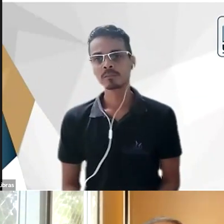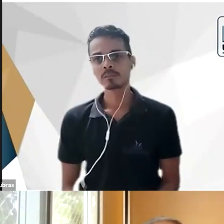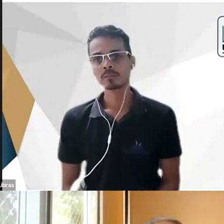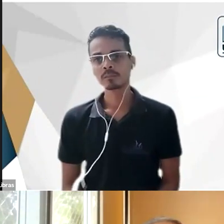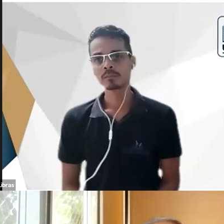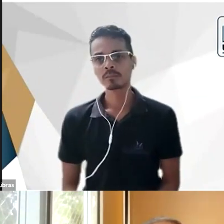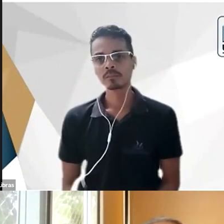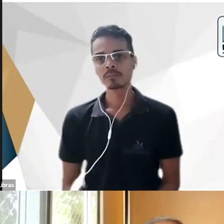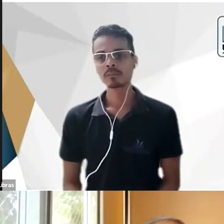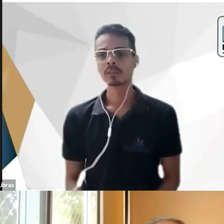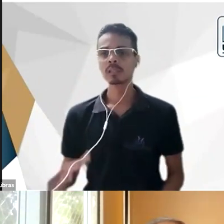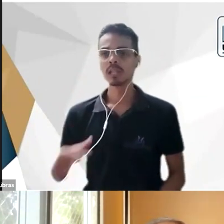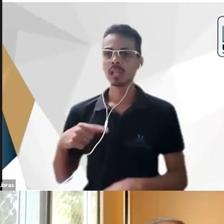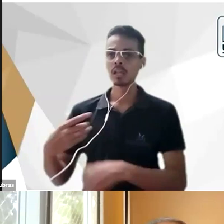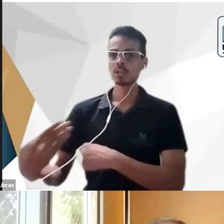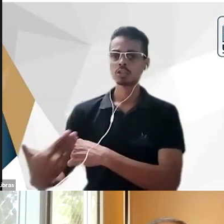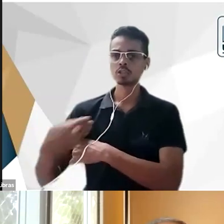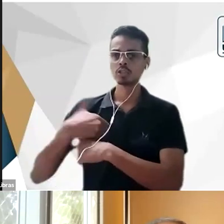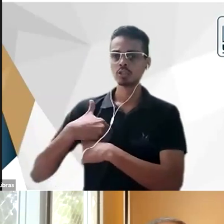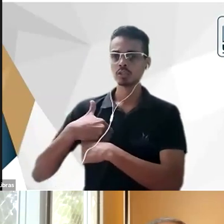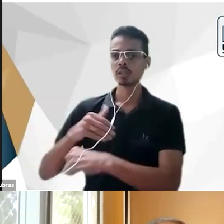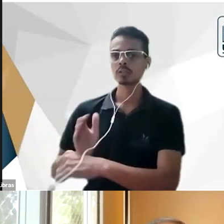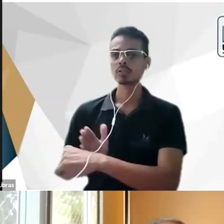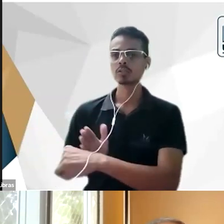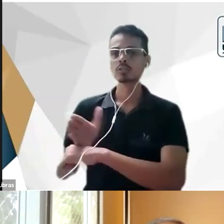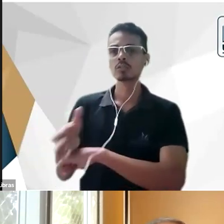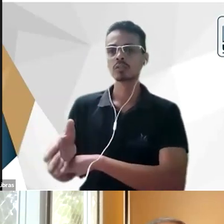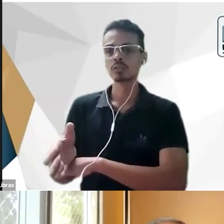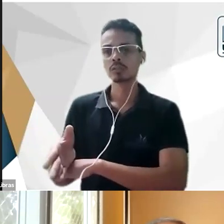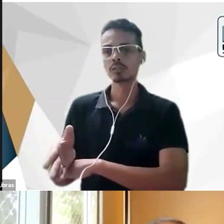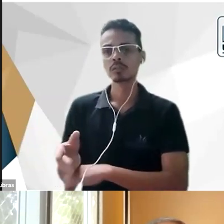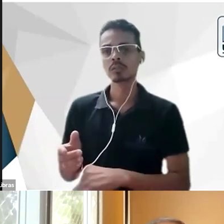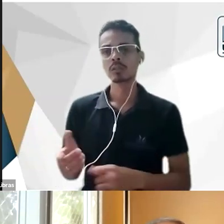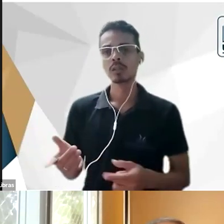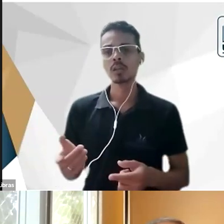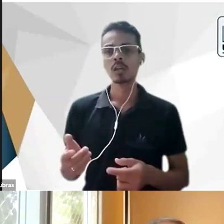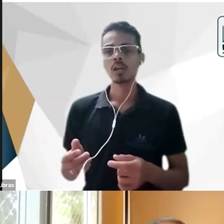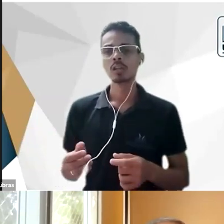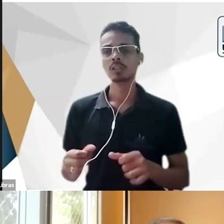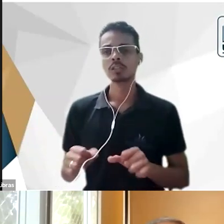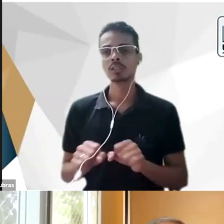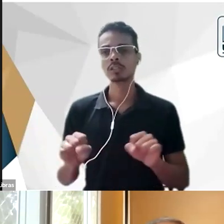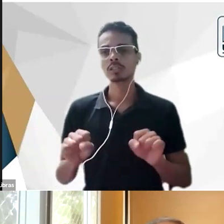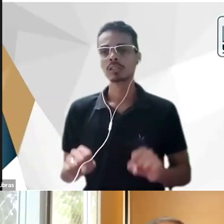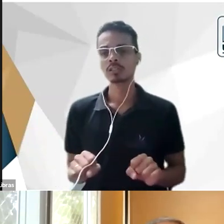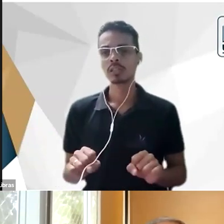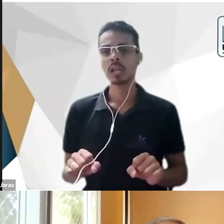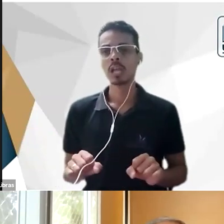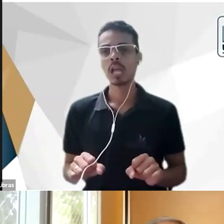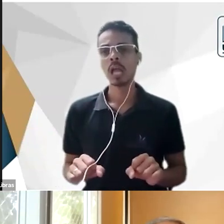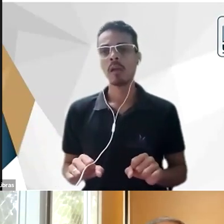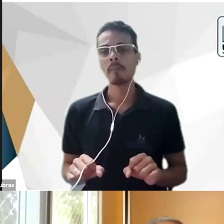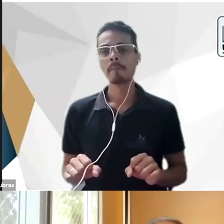output desse relacionamento de sistema e ambiente ou seja que o